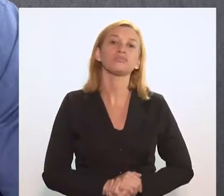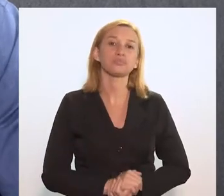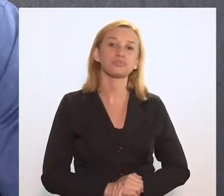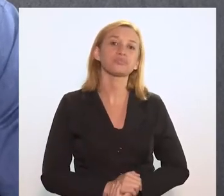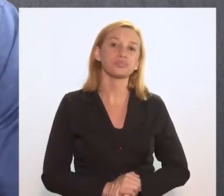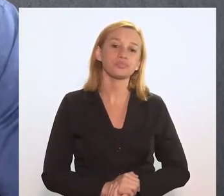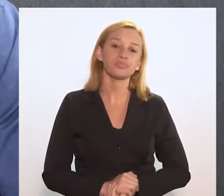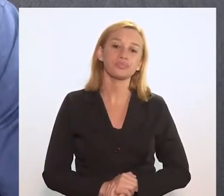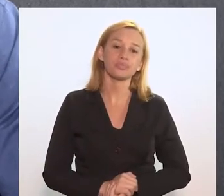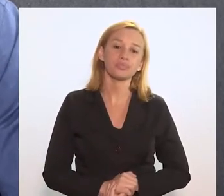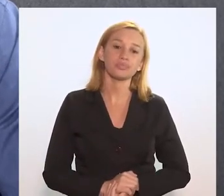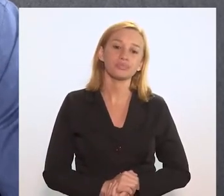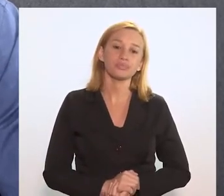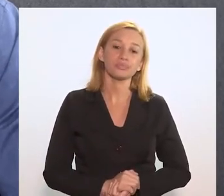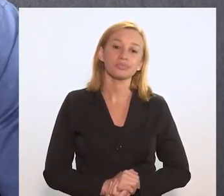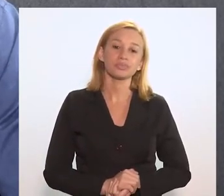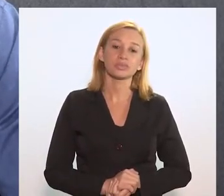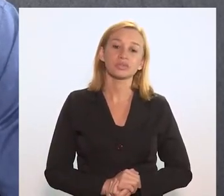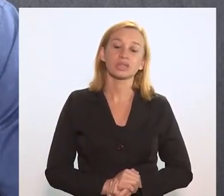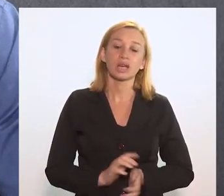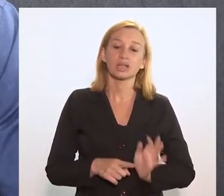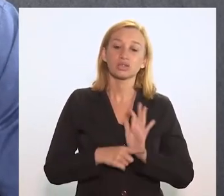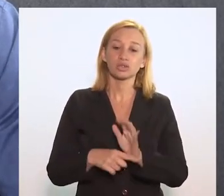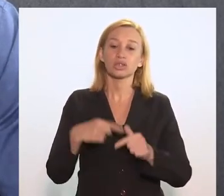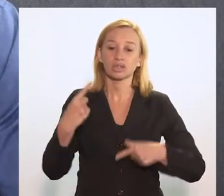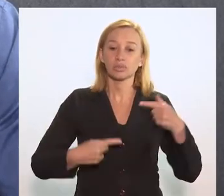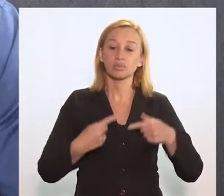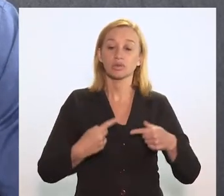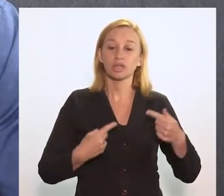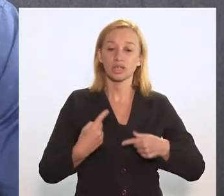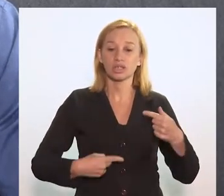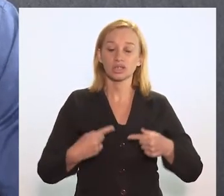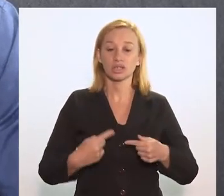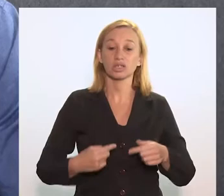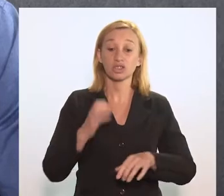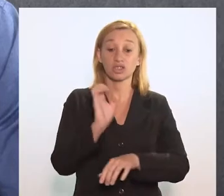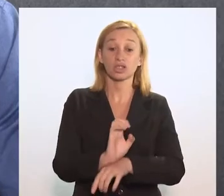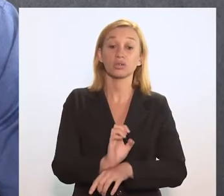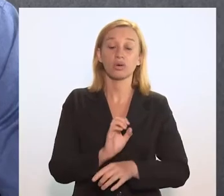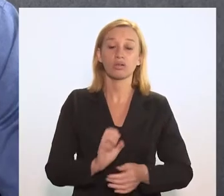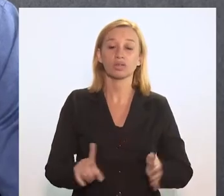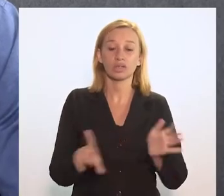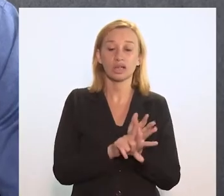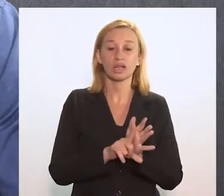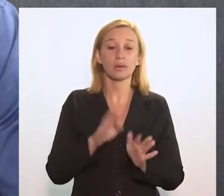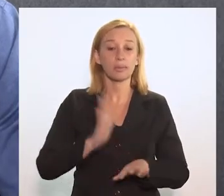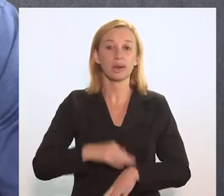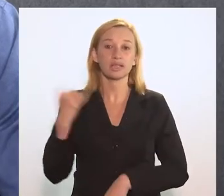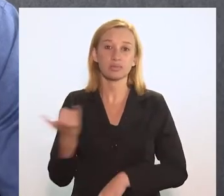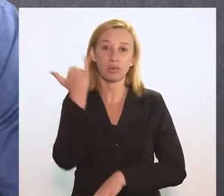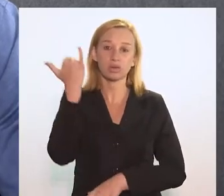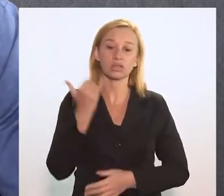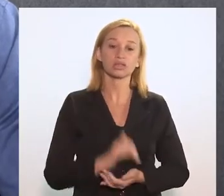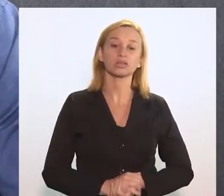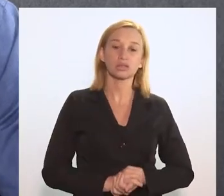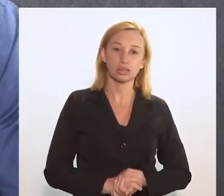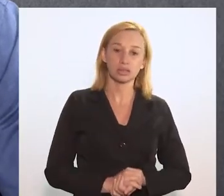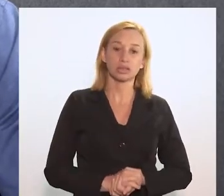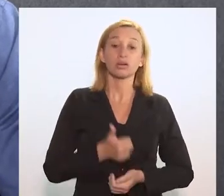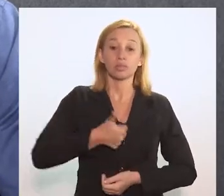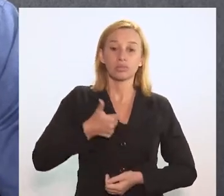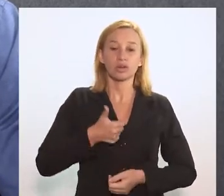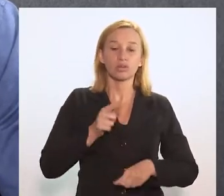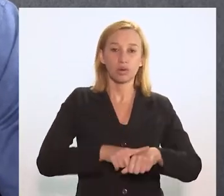norteando essa lei de política estadual? O que vocês consideram mais importante a ser atacado